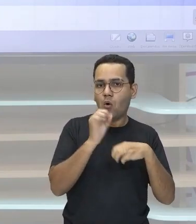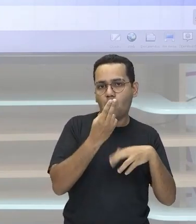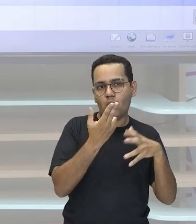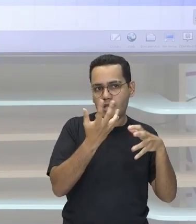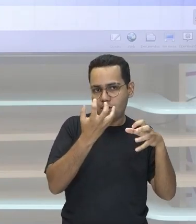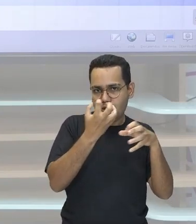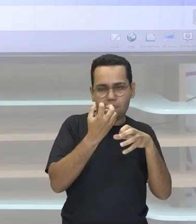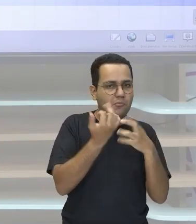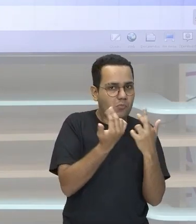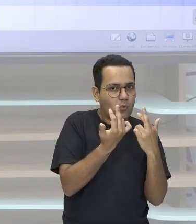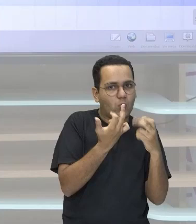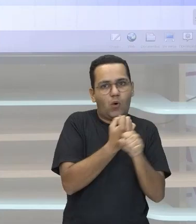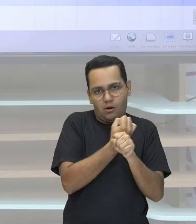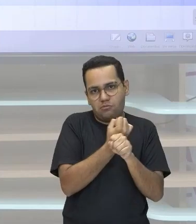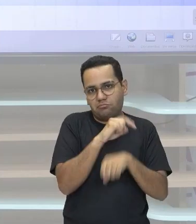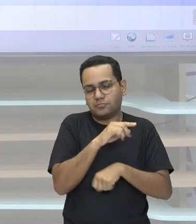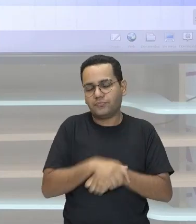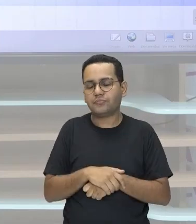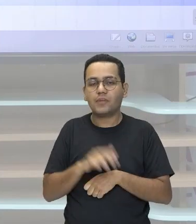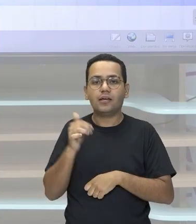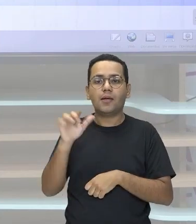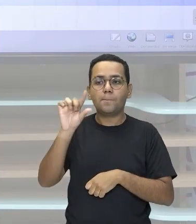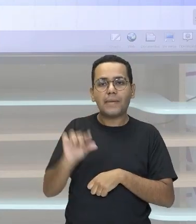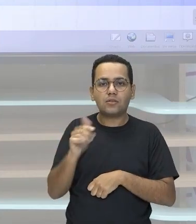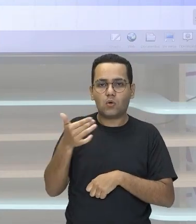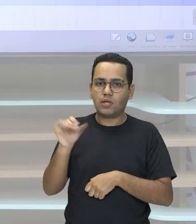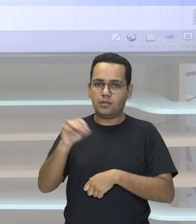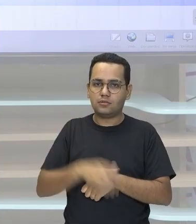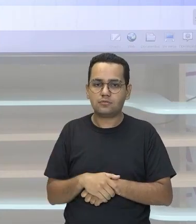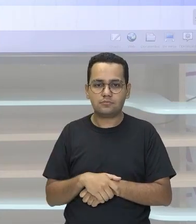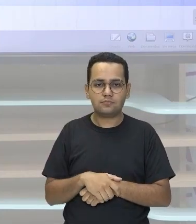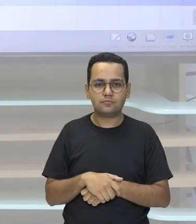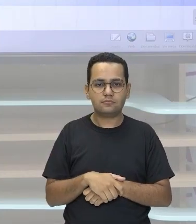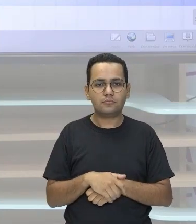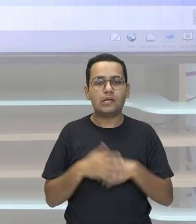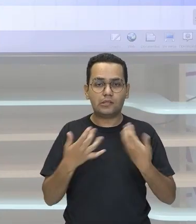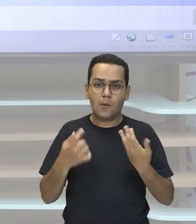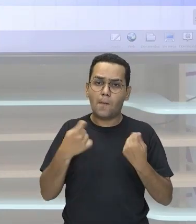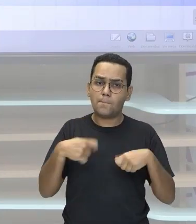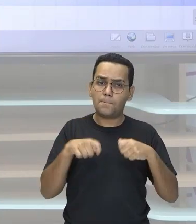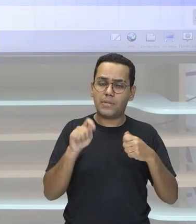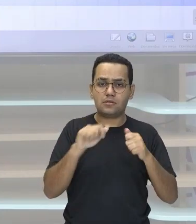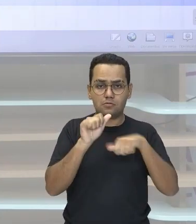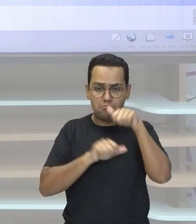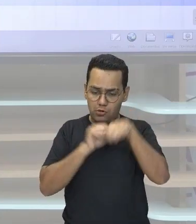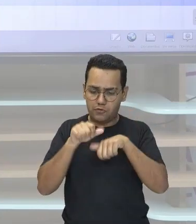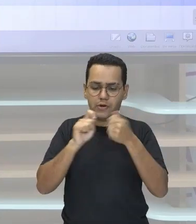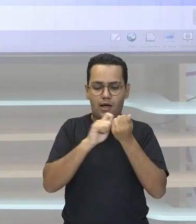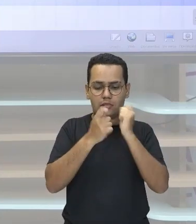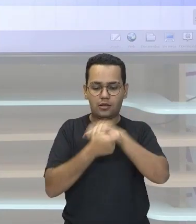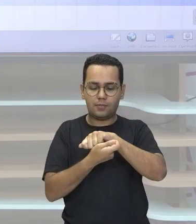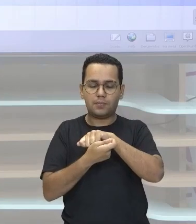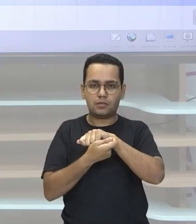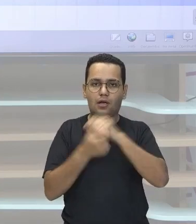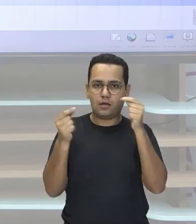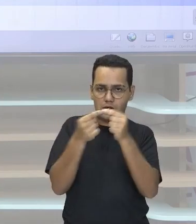Então nós temos que colocar esse 16 Transformar em notação científica Ou seja Colocar